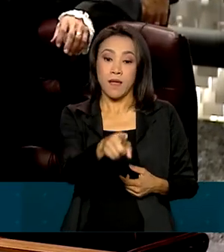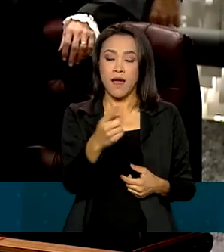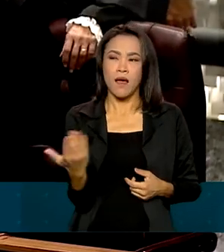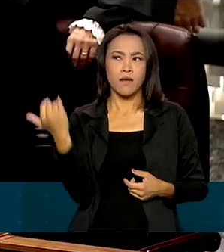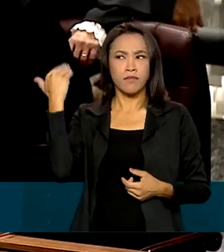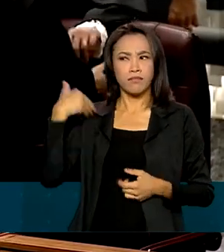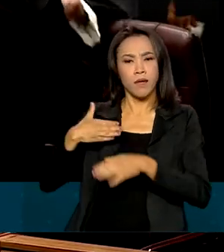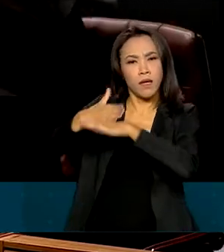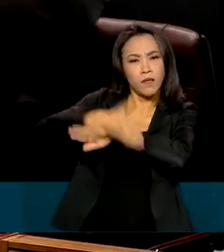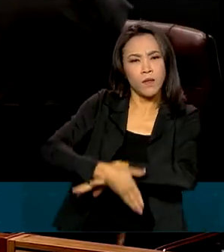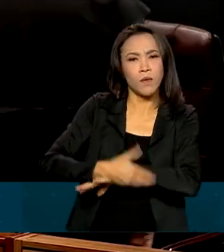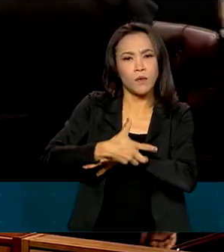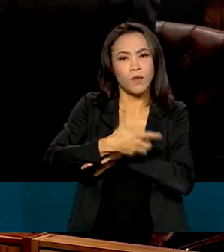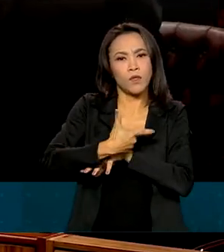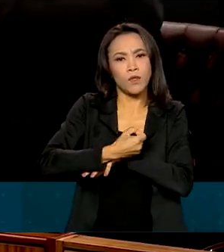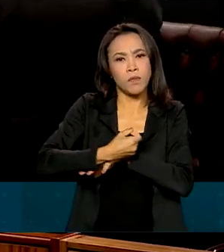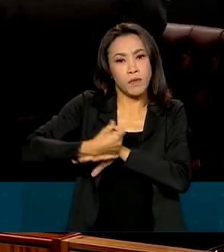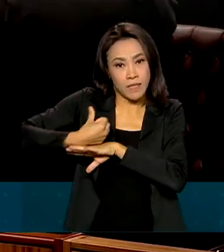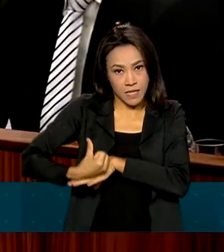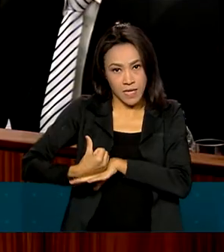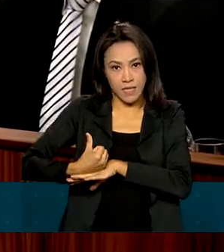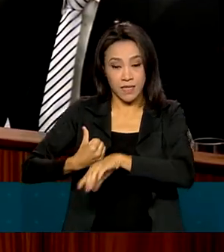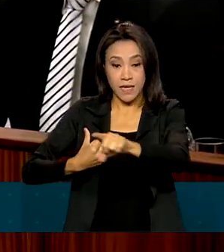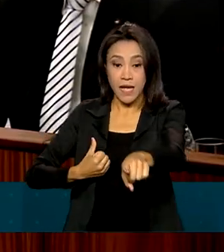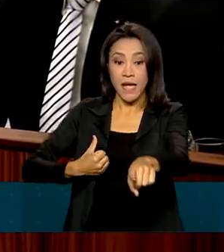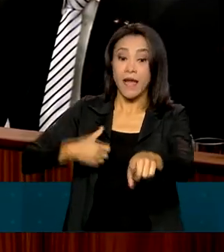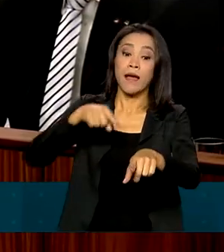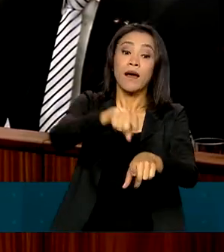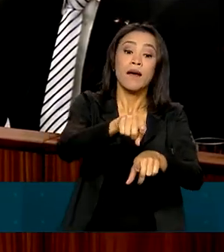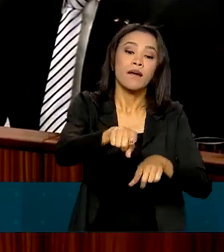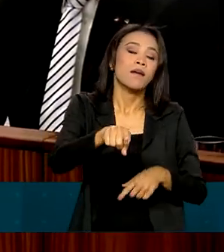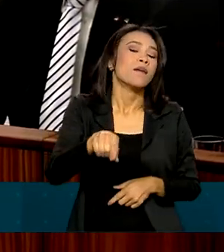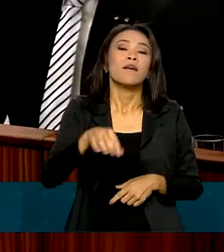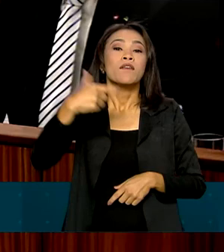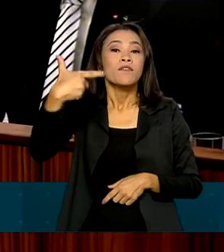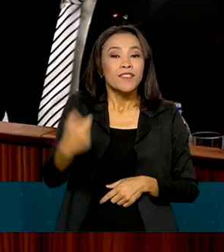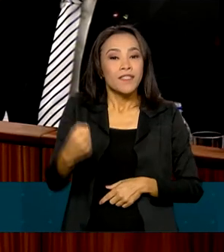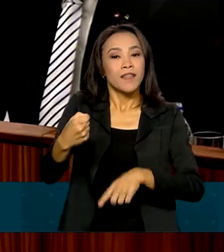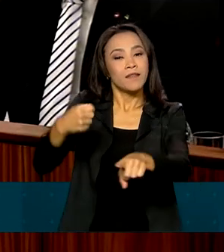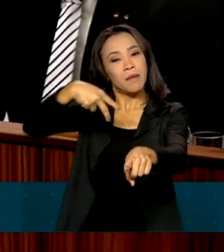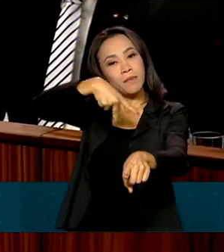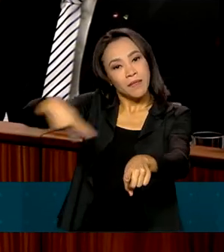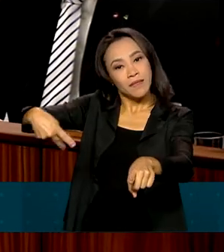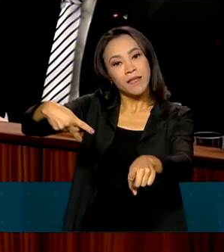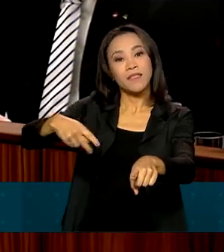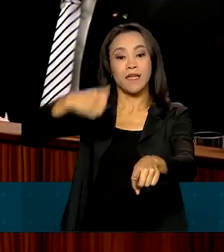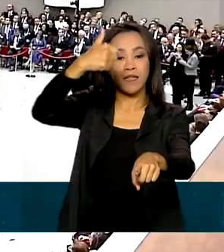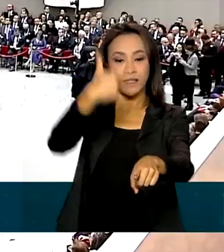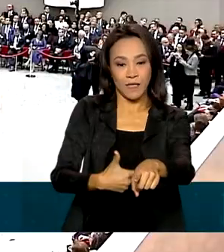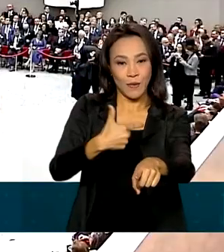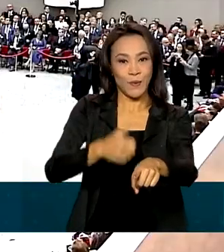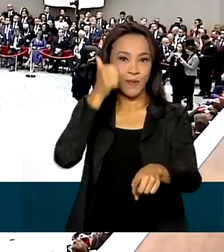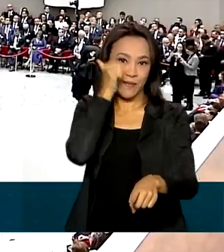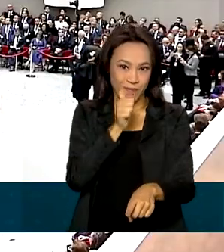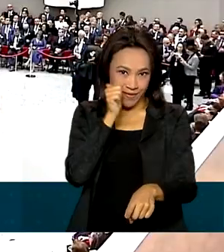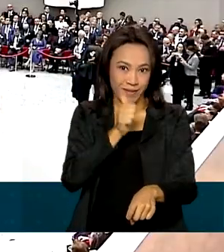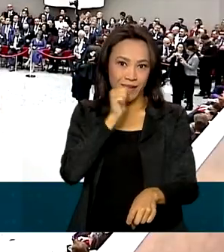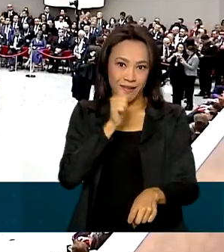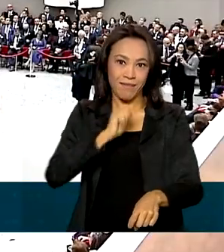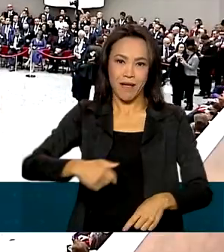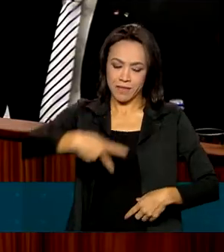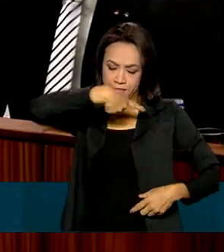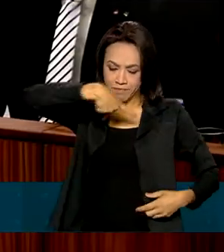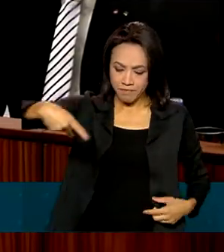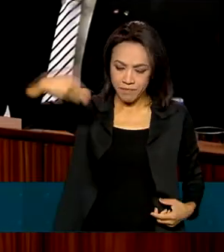2006, será a vigésima presidente do tribunal e a segunda mulher a comandar a Corte. Compareceram à